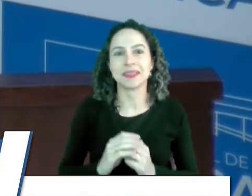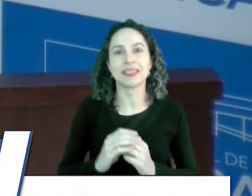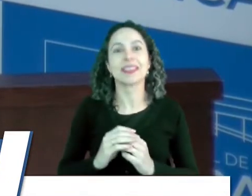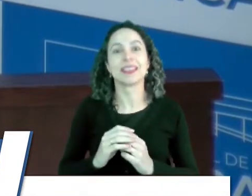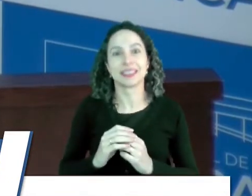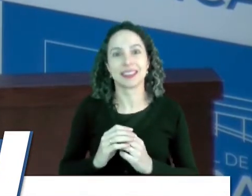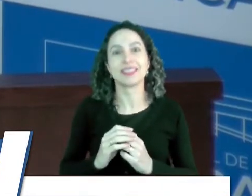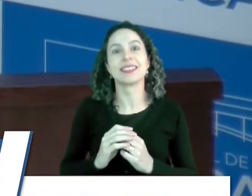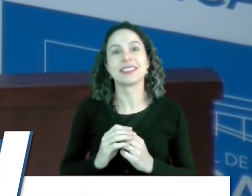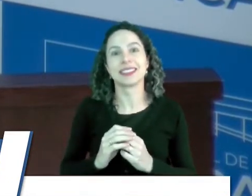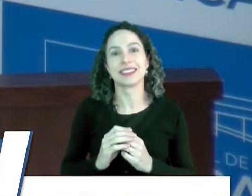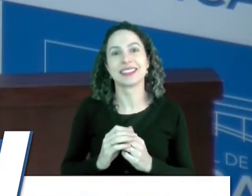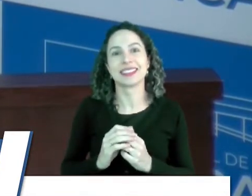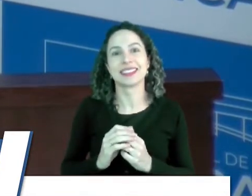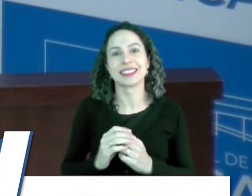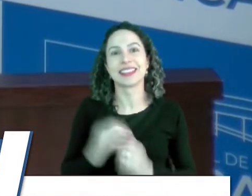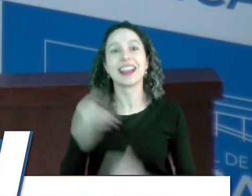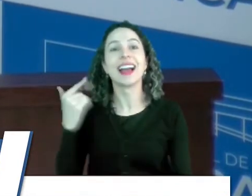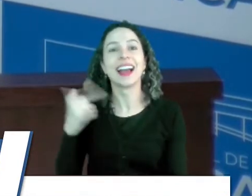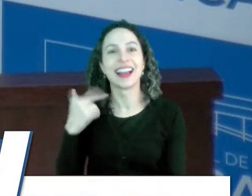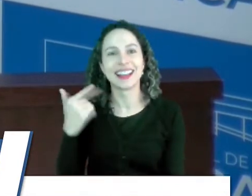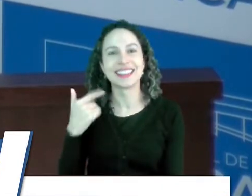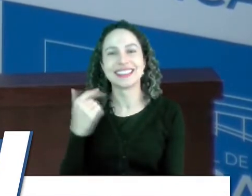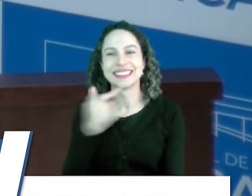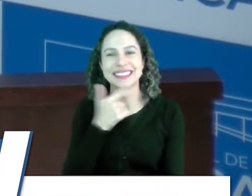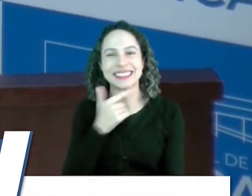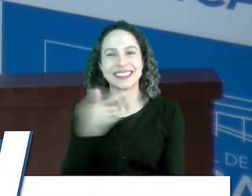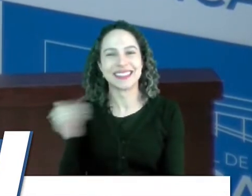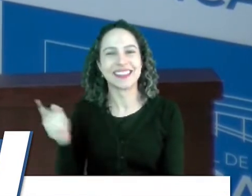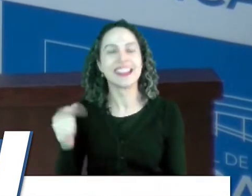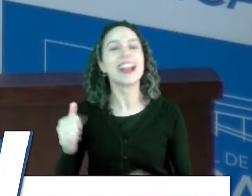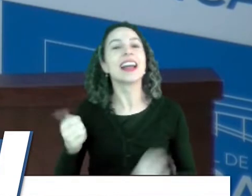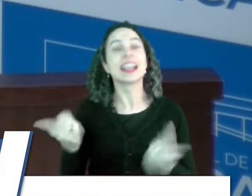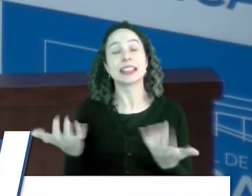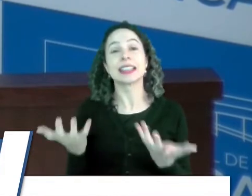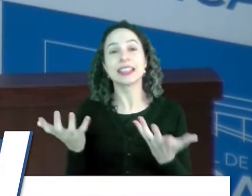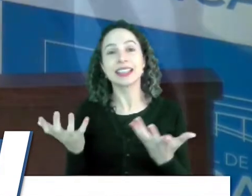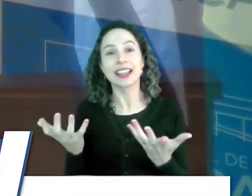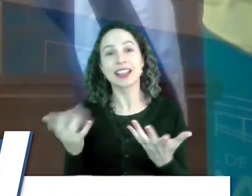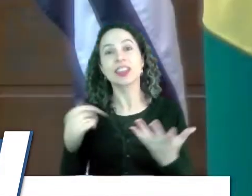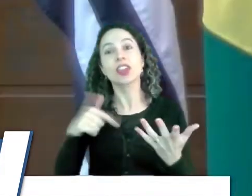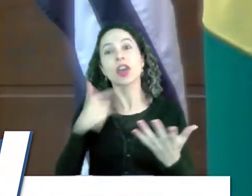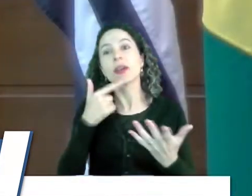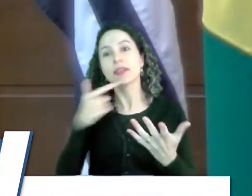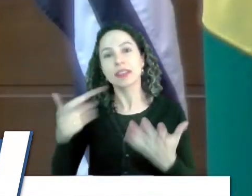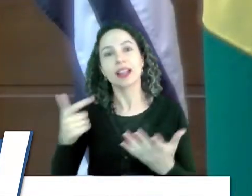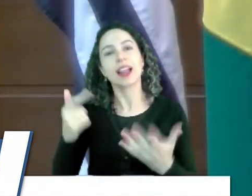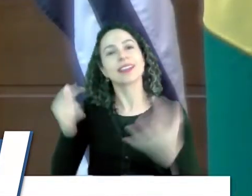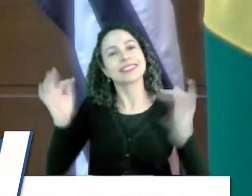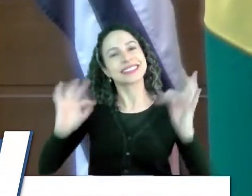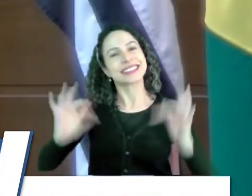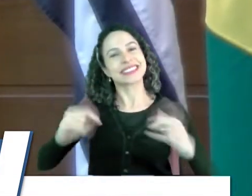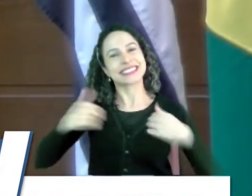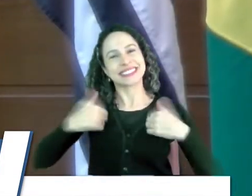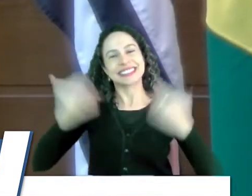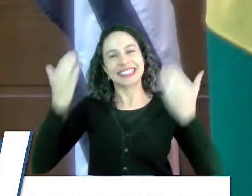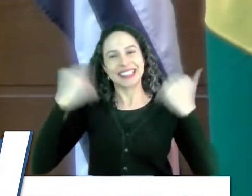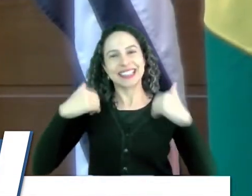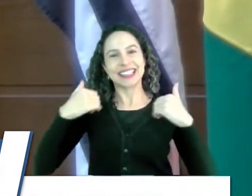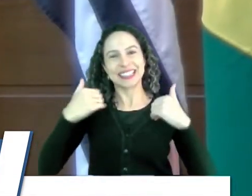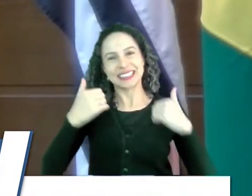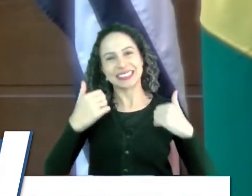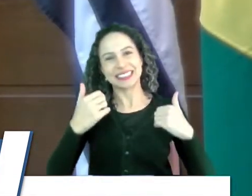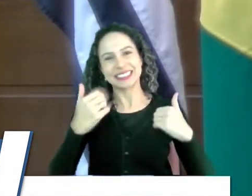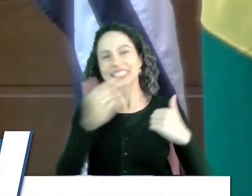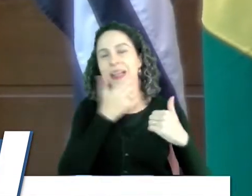Então, é só para falar da felicidade que eu estou aí de ser pai